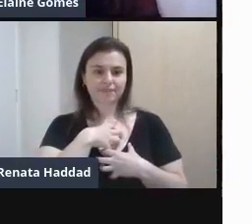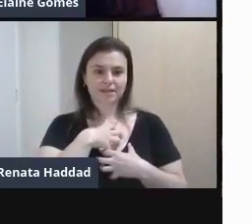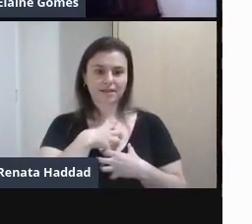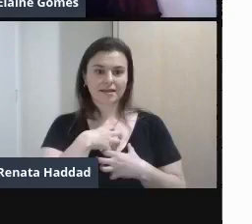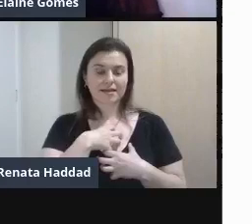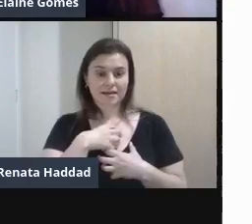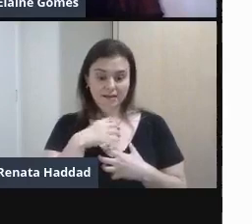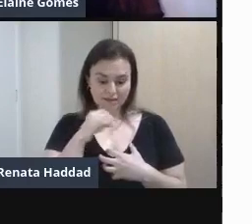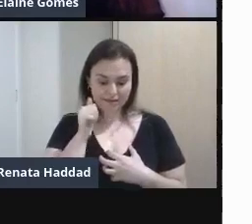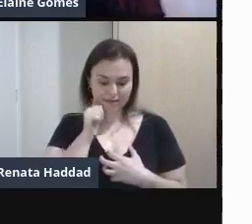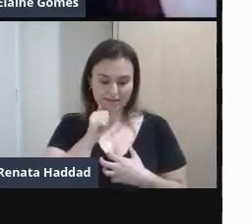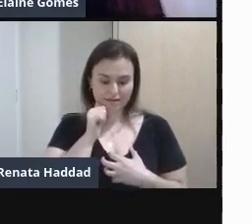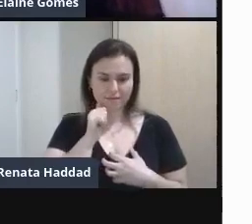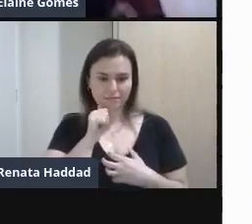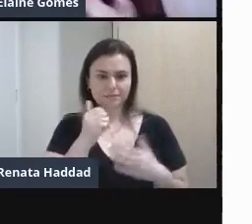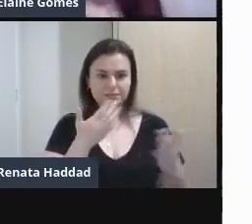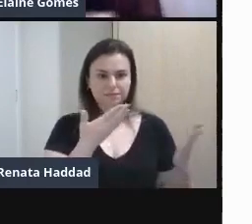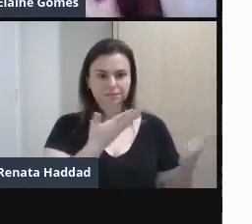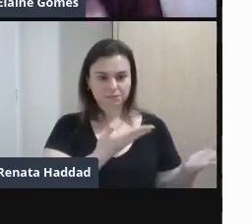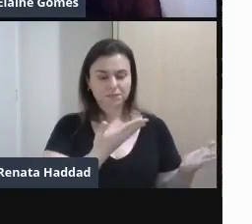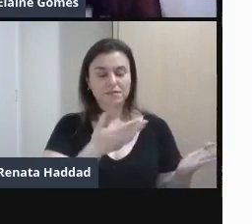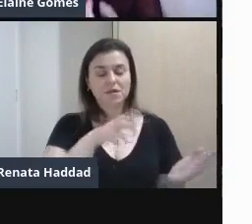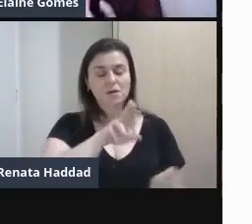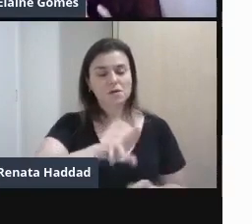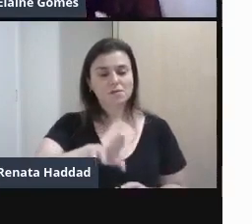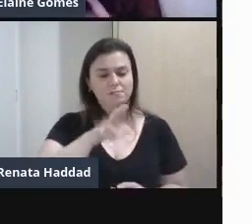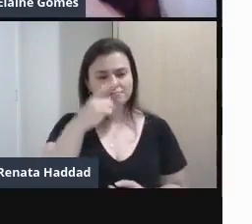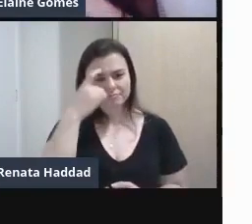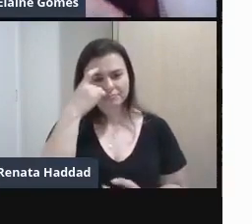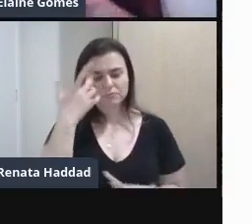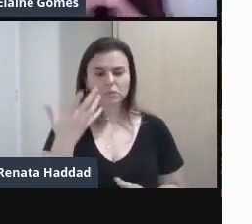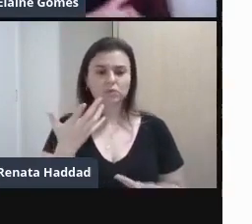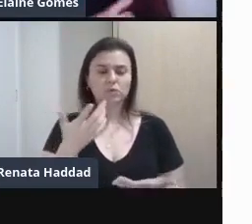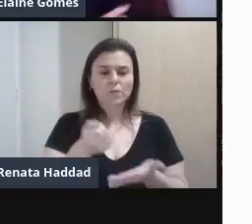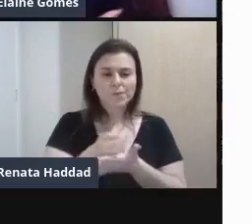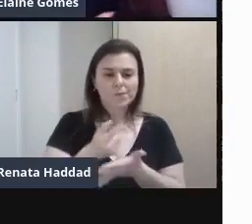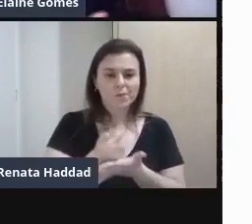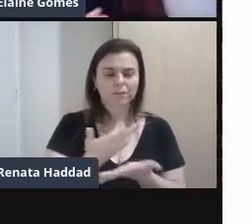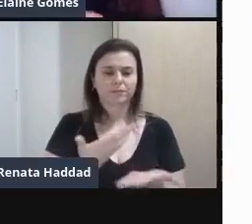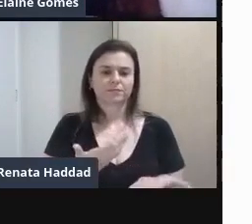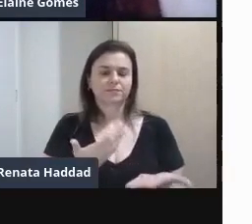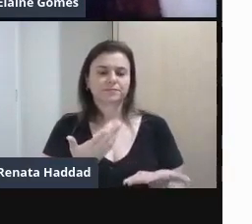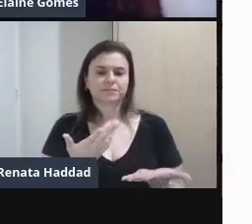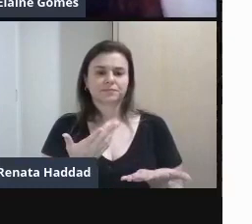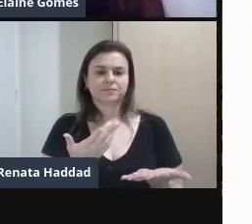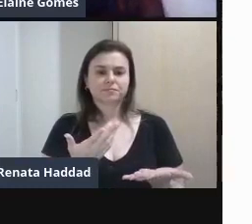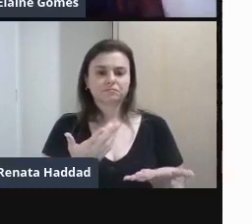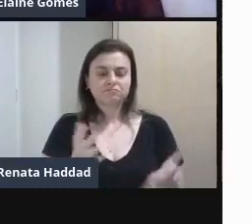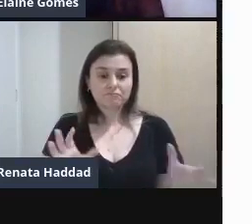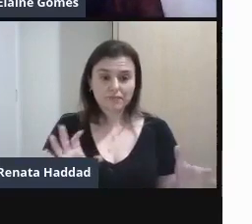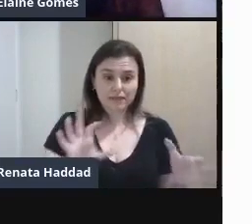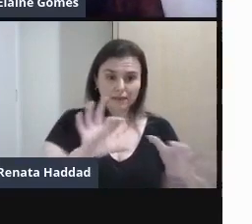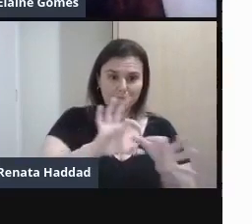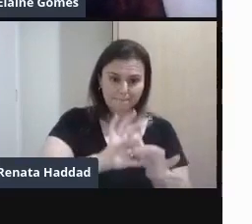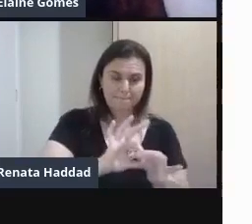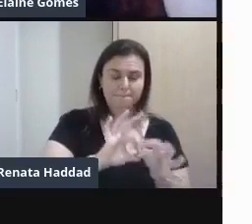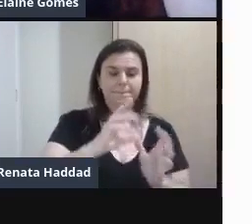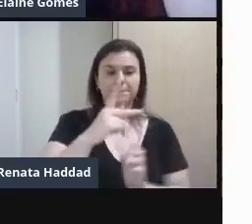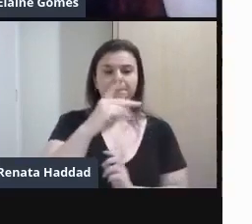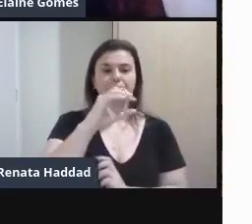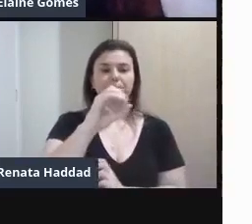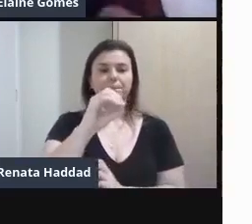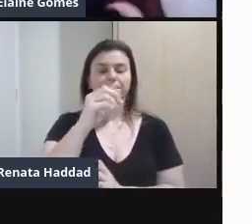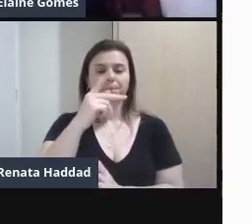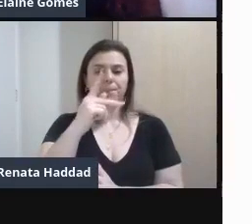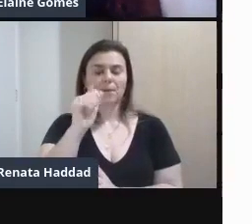Essa questão realmente Do consumo Que também a gente viu Na linha da história da arte Muito ligada A pop art Com o